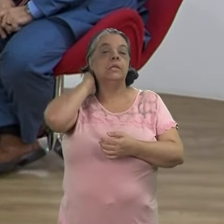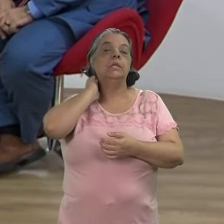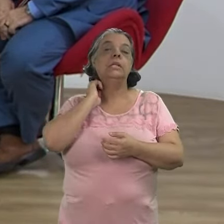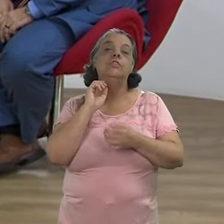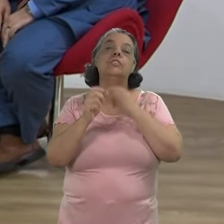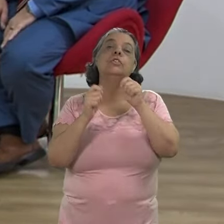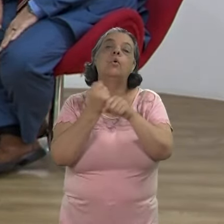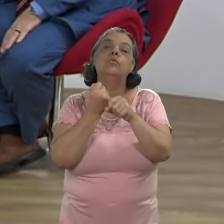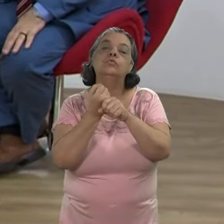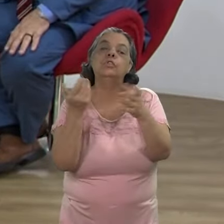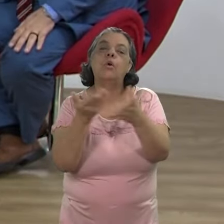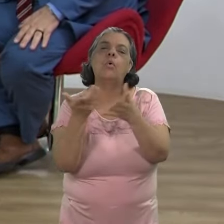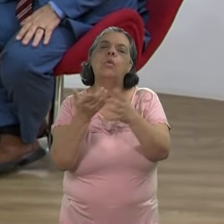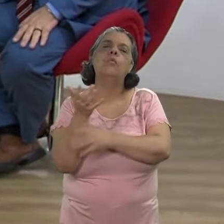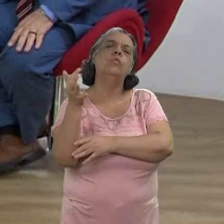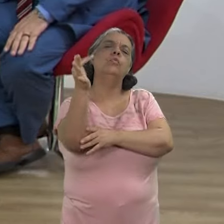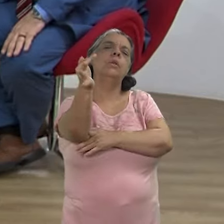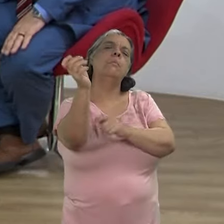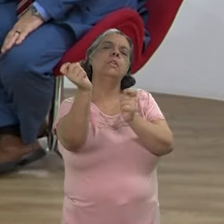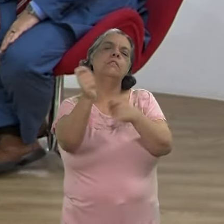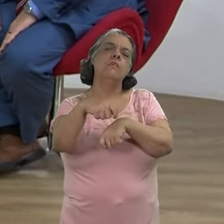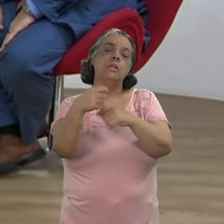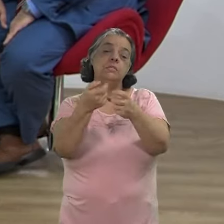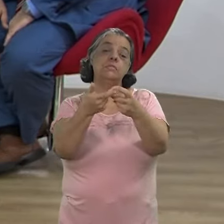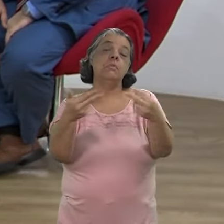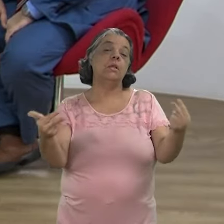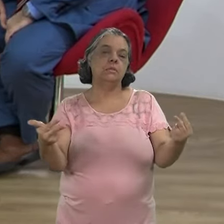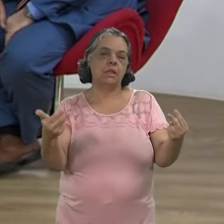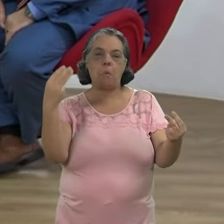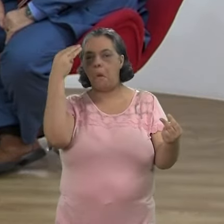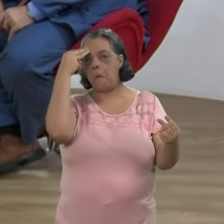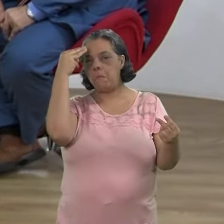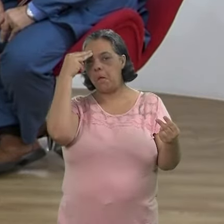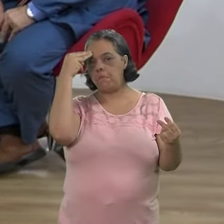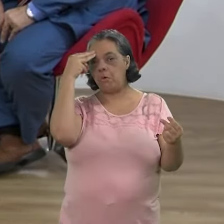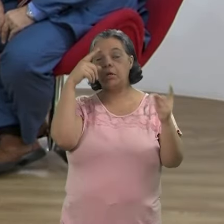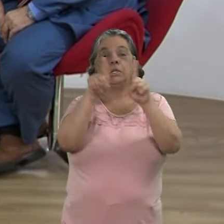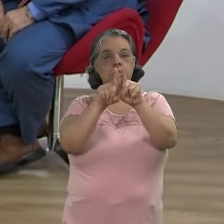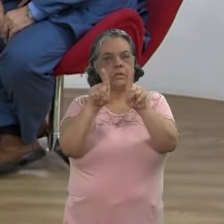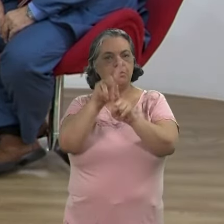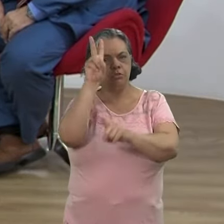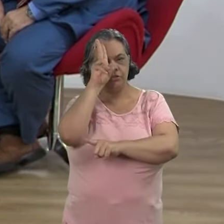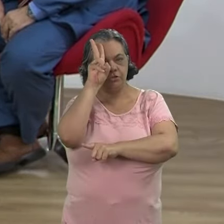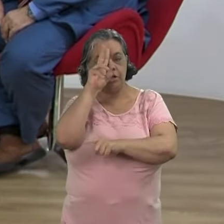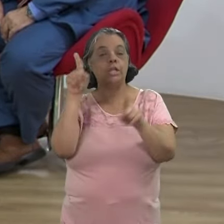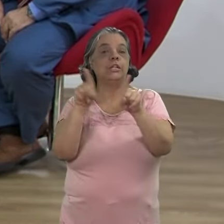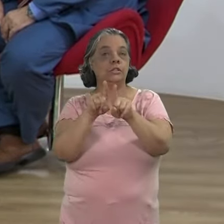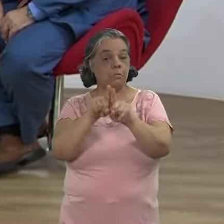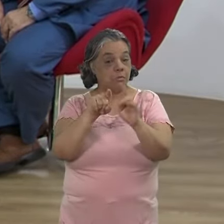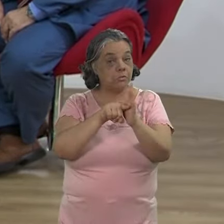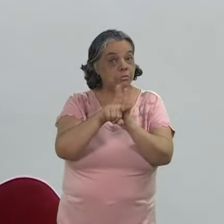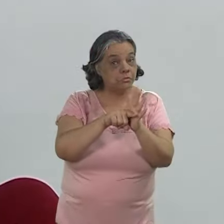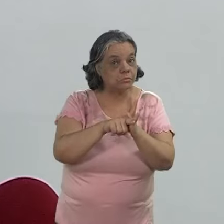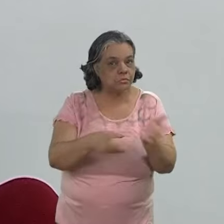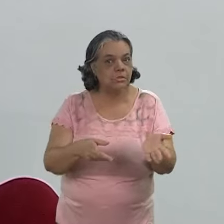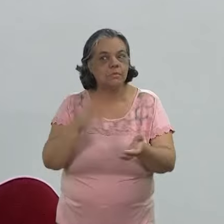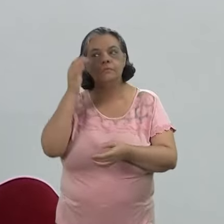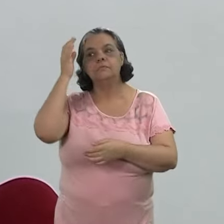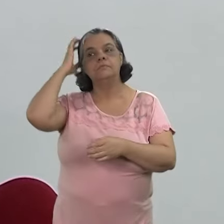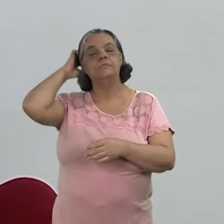construindo agora, futuramente, vai servir como material de memória, mas também de história, mas também de consulta.